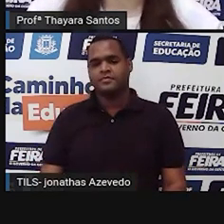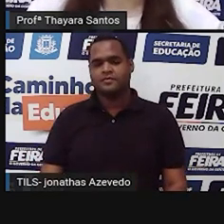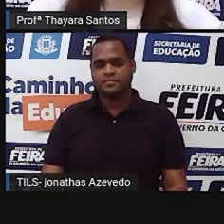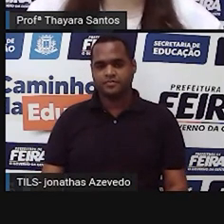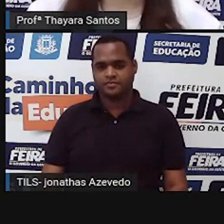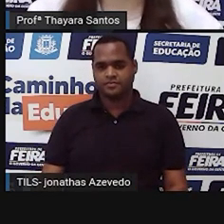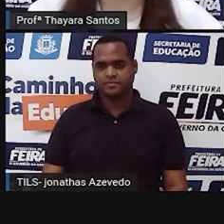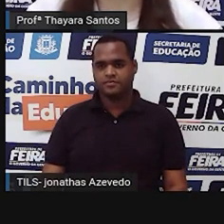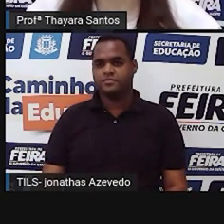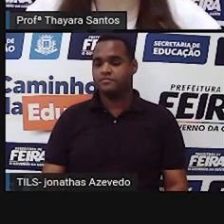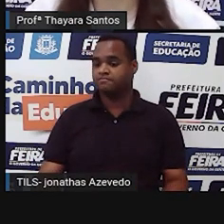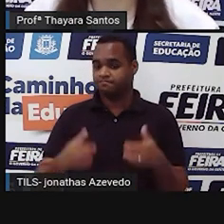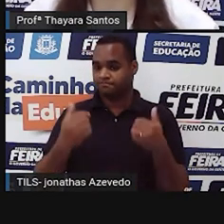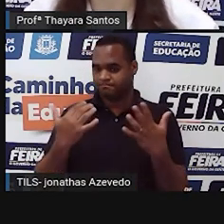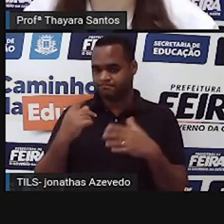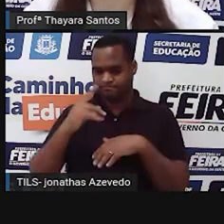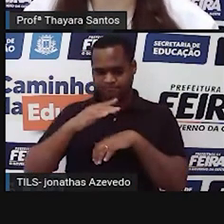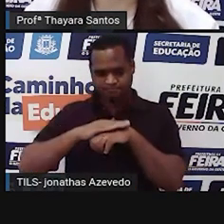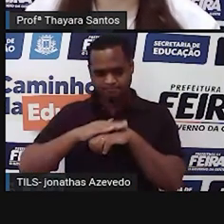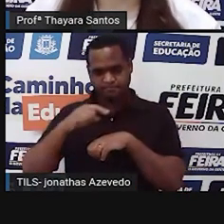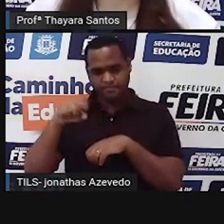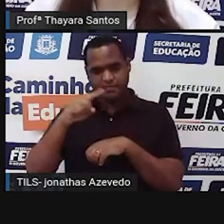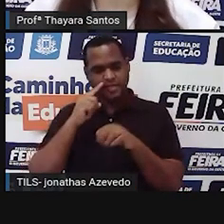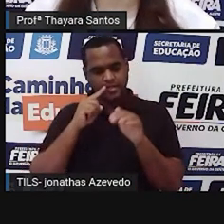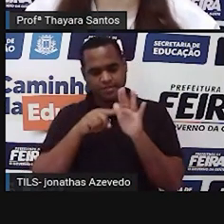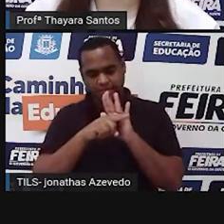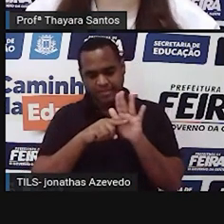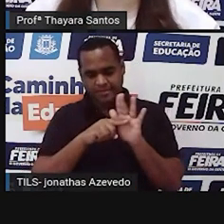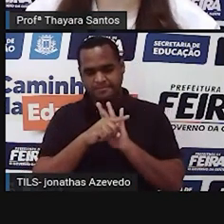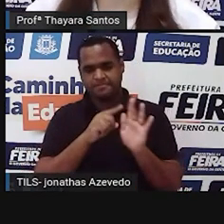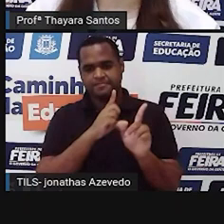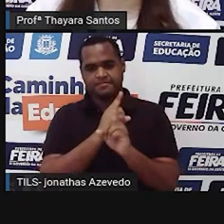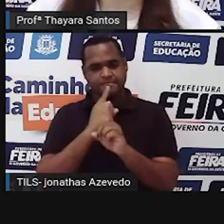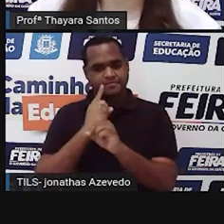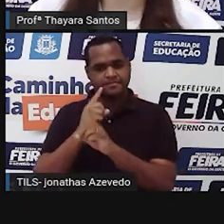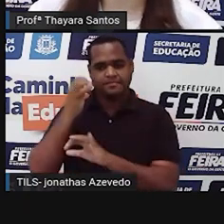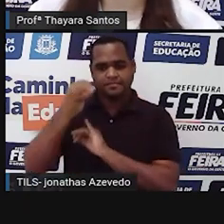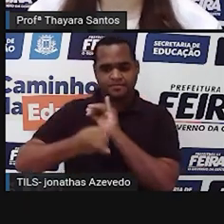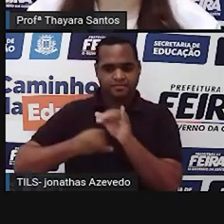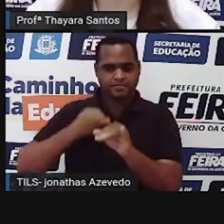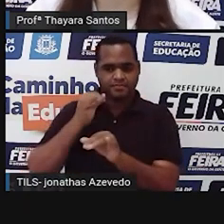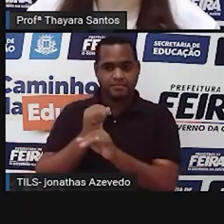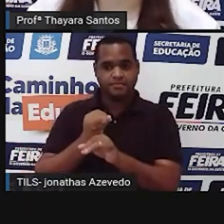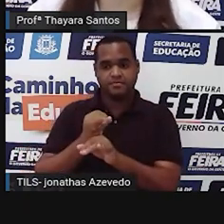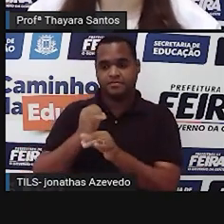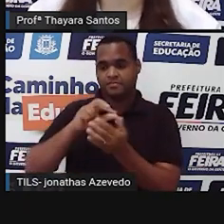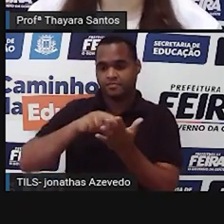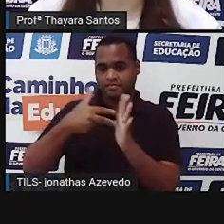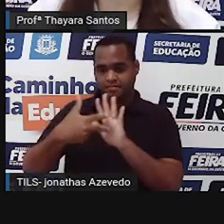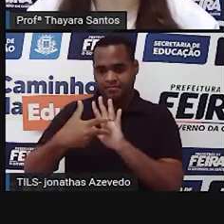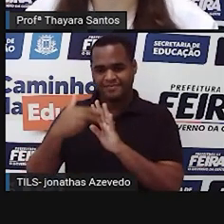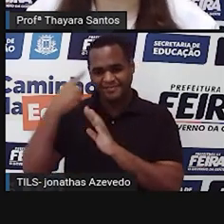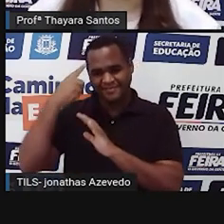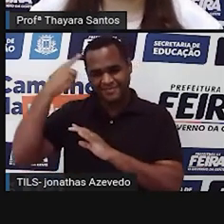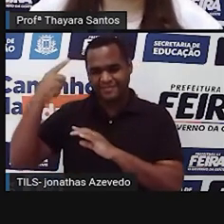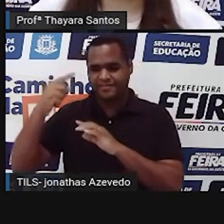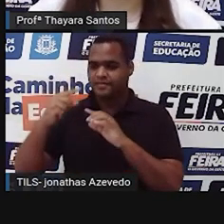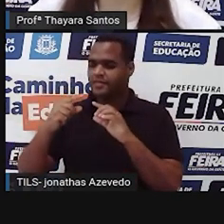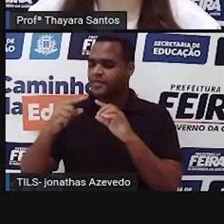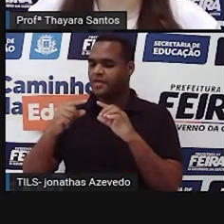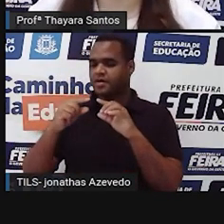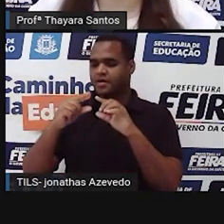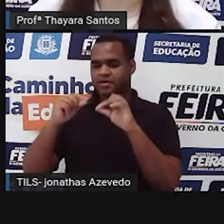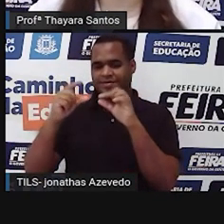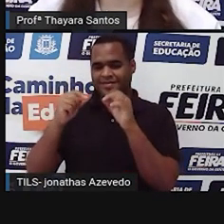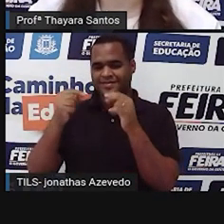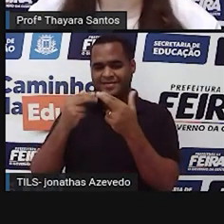Então, se a gente pesquisa na internet o significado da palavra astrologia, a gente encontra uma definição mais ou